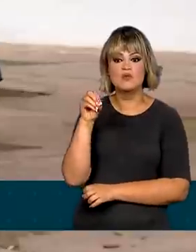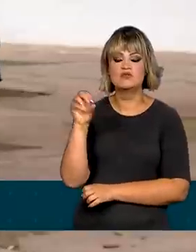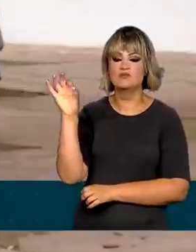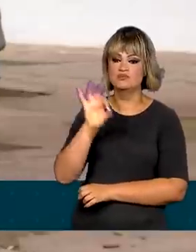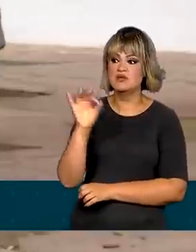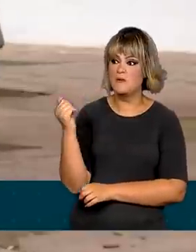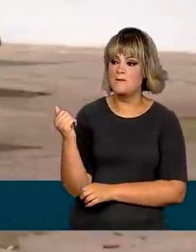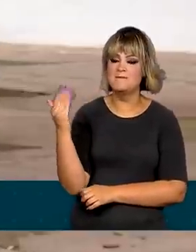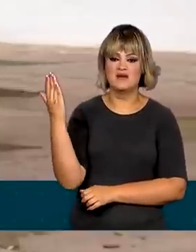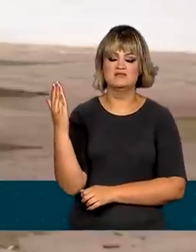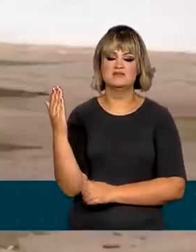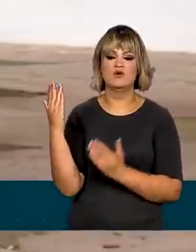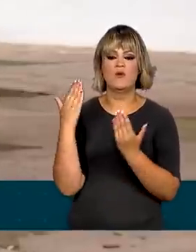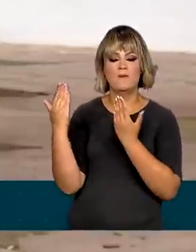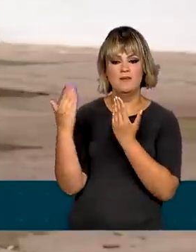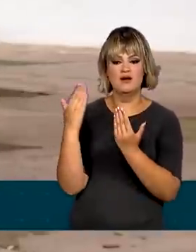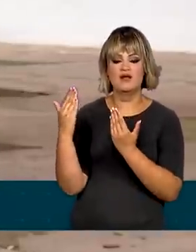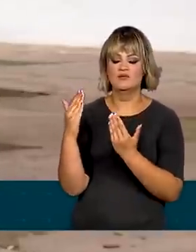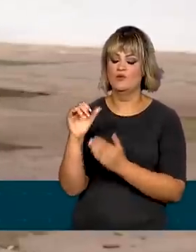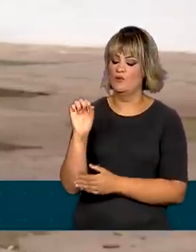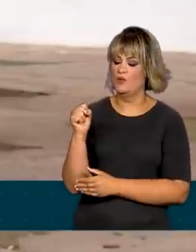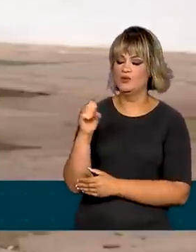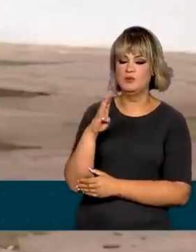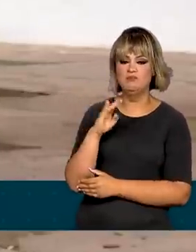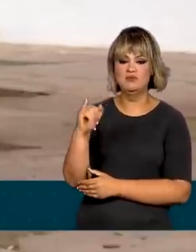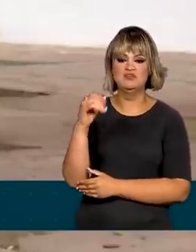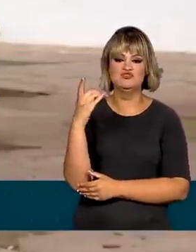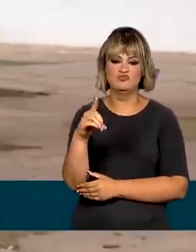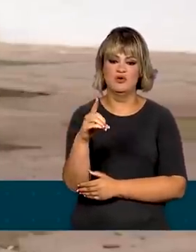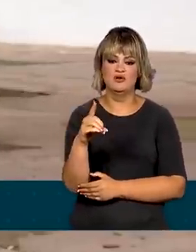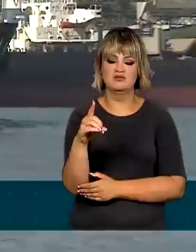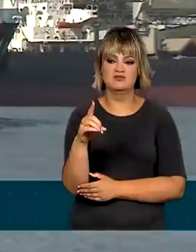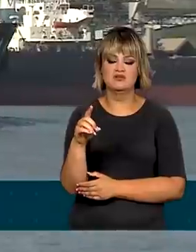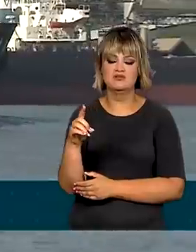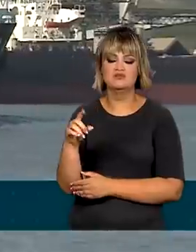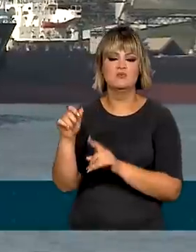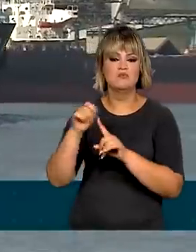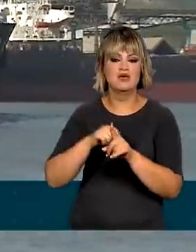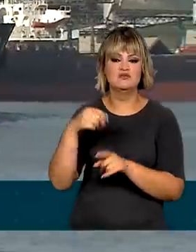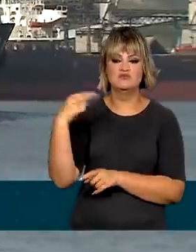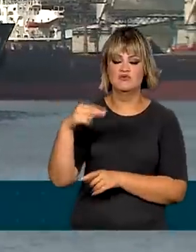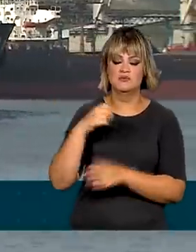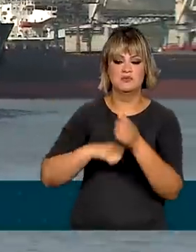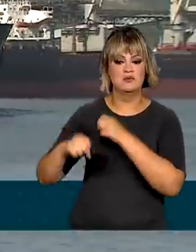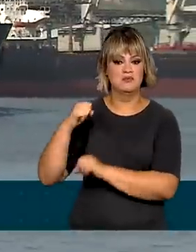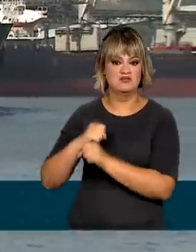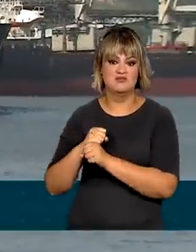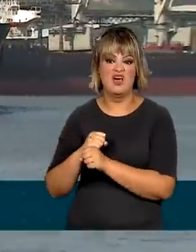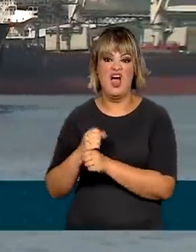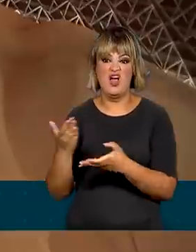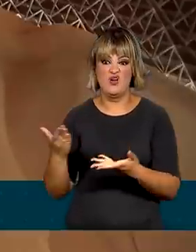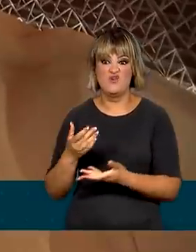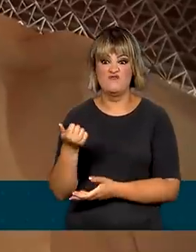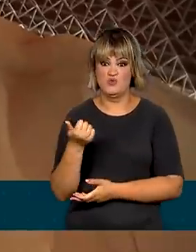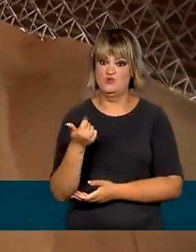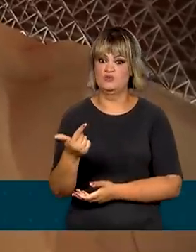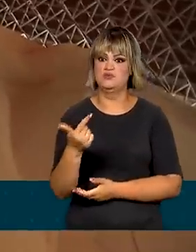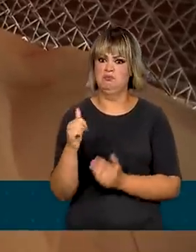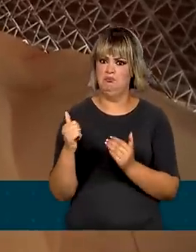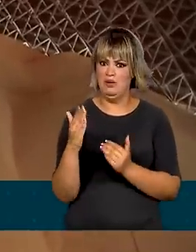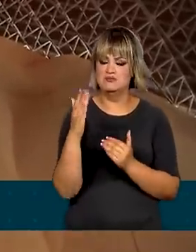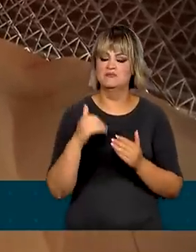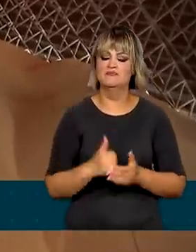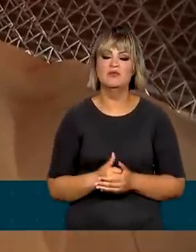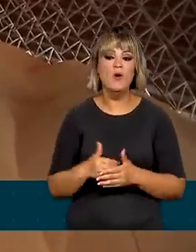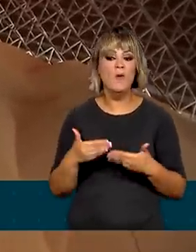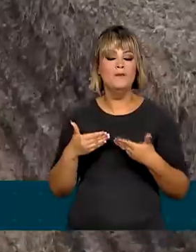maior na comparação com os 8 bilhões de dólares exportados em novembro do ano passado. Segundo o Ministério da Agricultura,